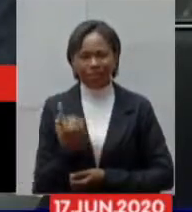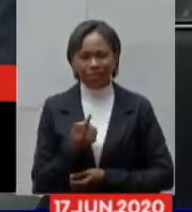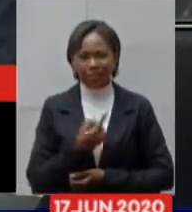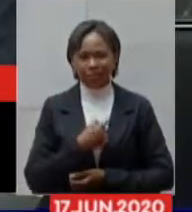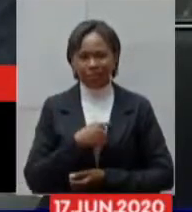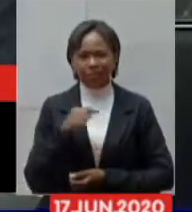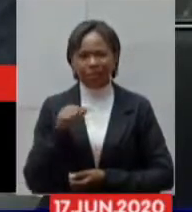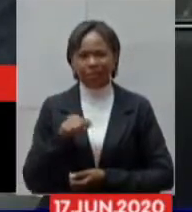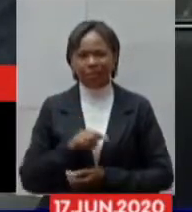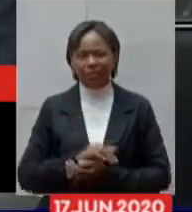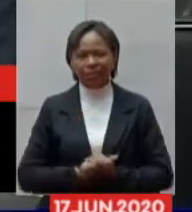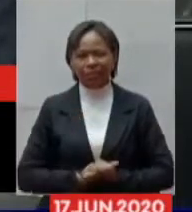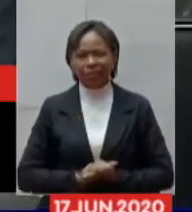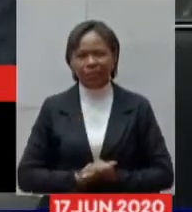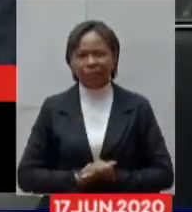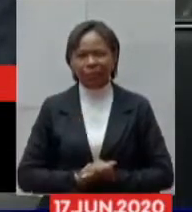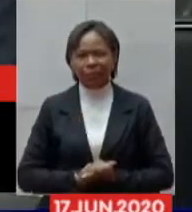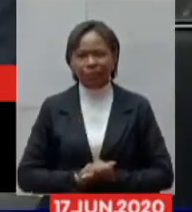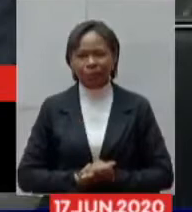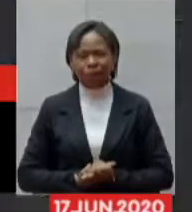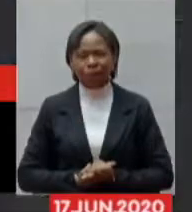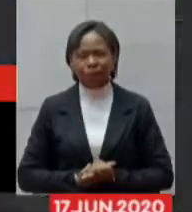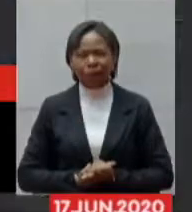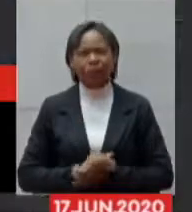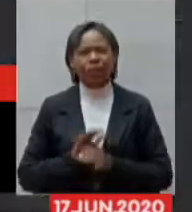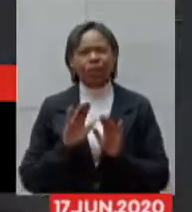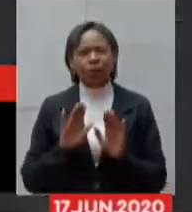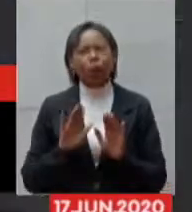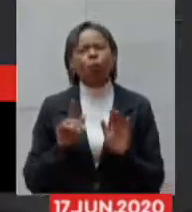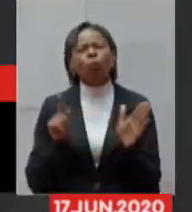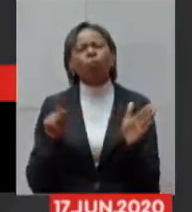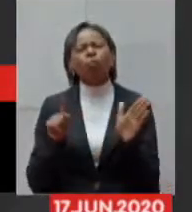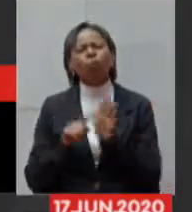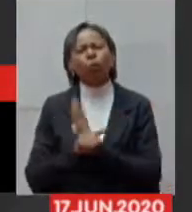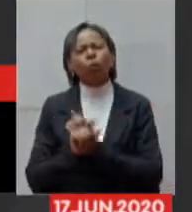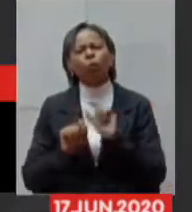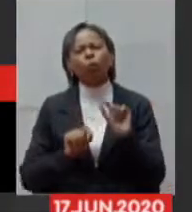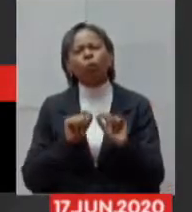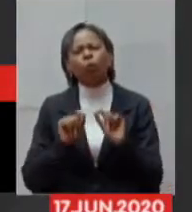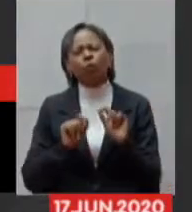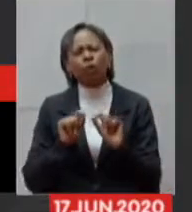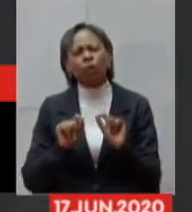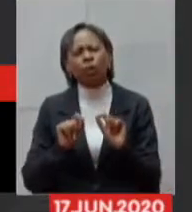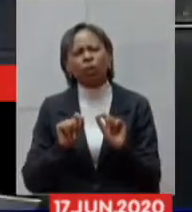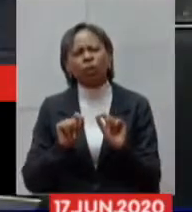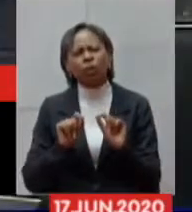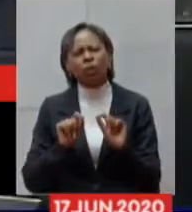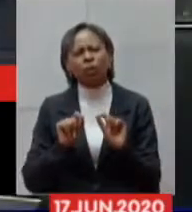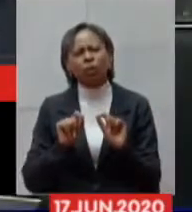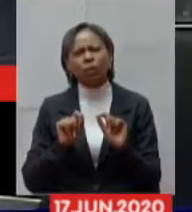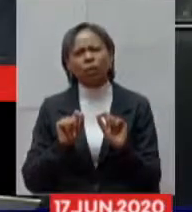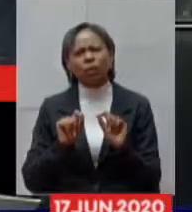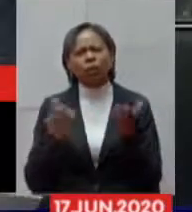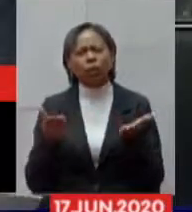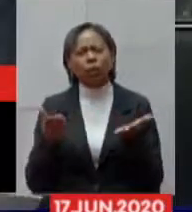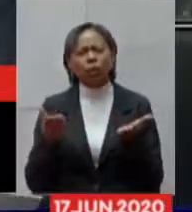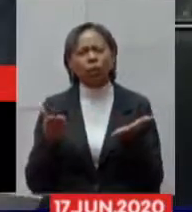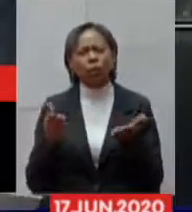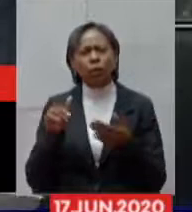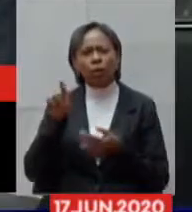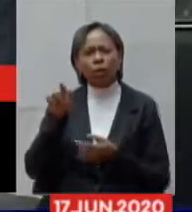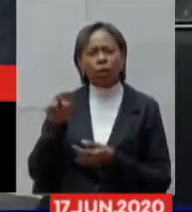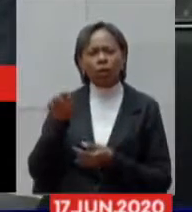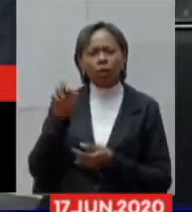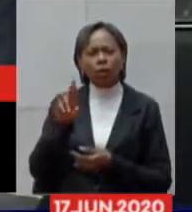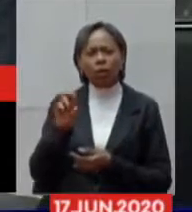meu líder qual que seria a mesma pergunta eu repasso a palavra deputada Rosângela